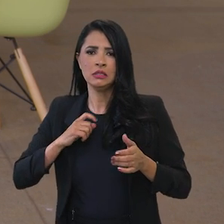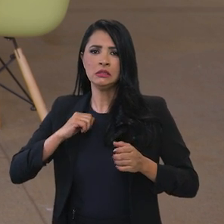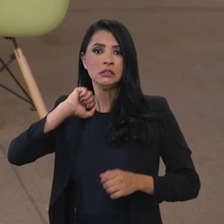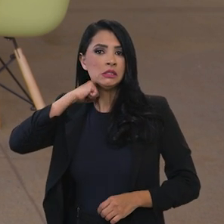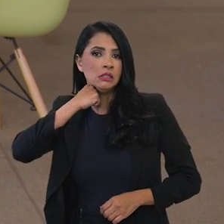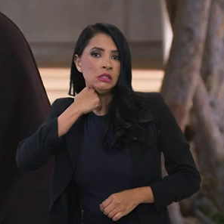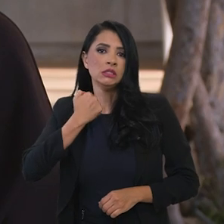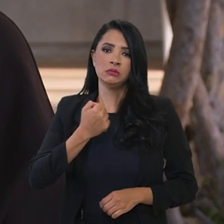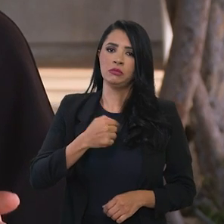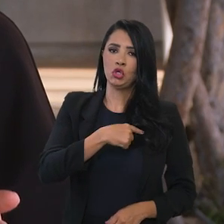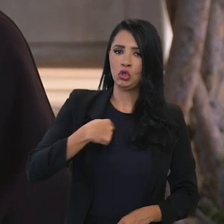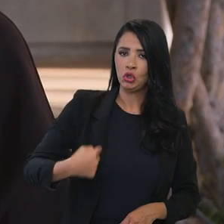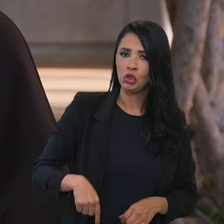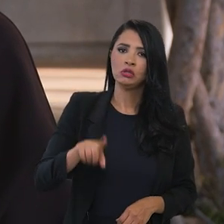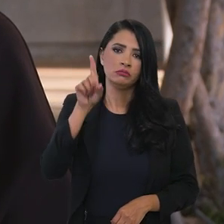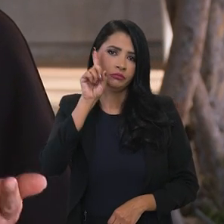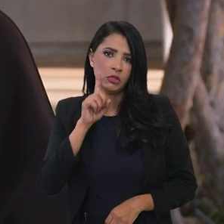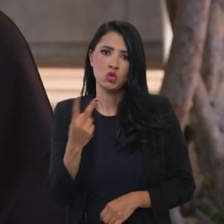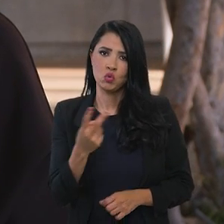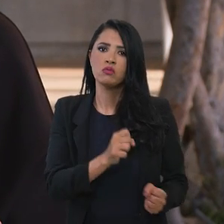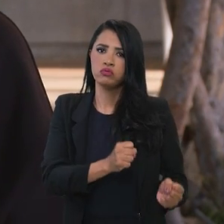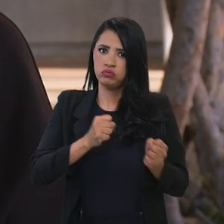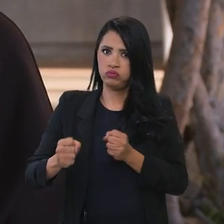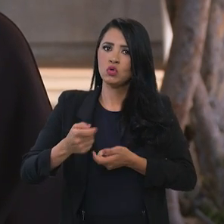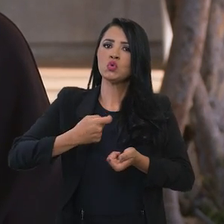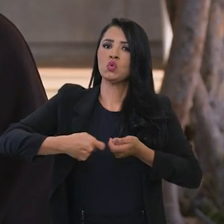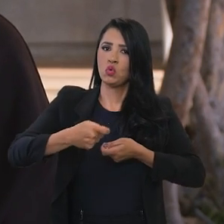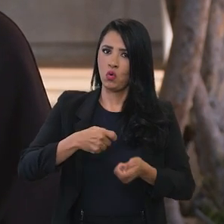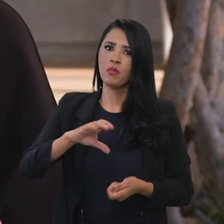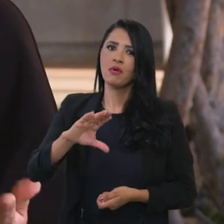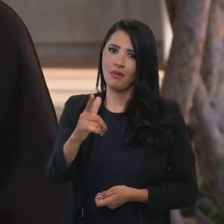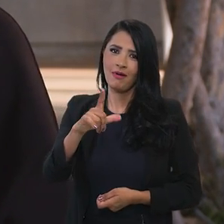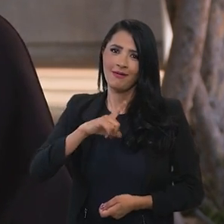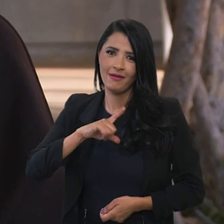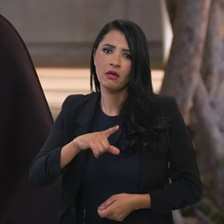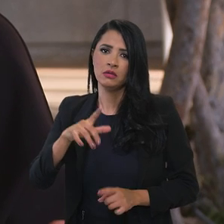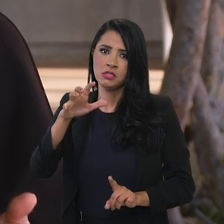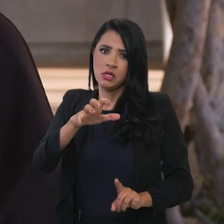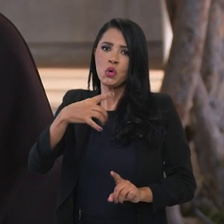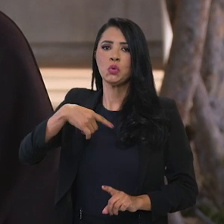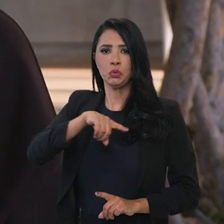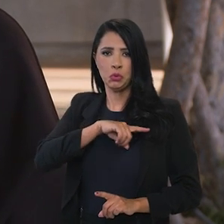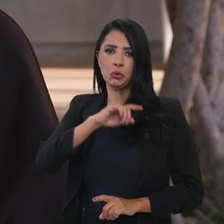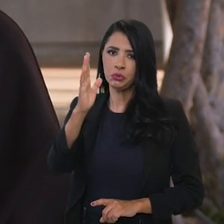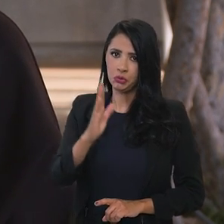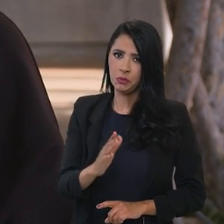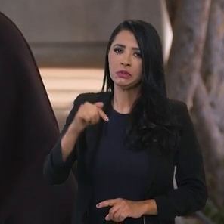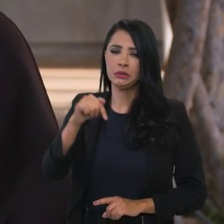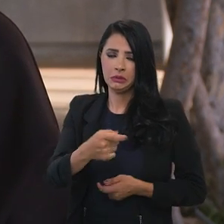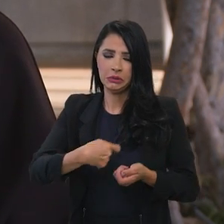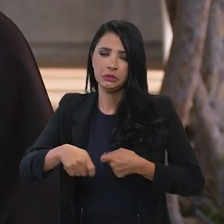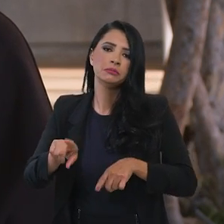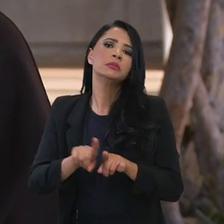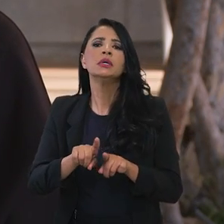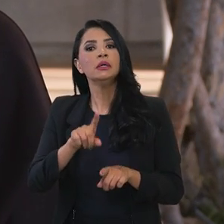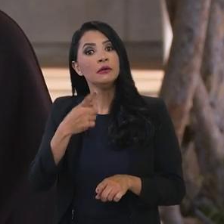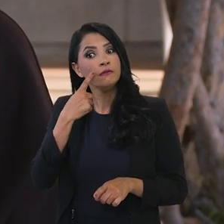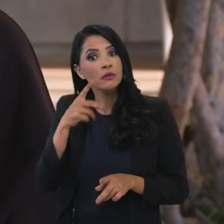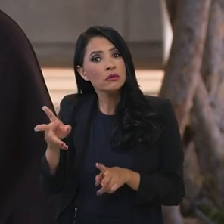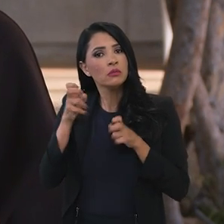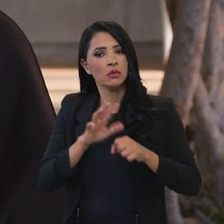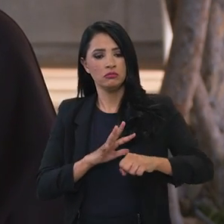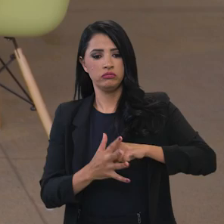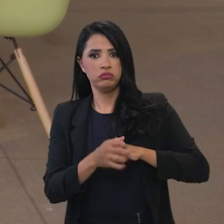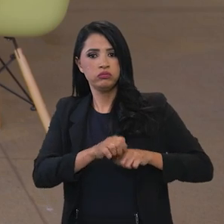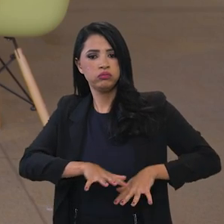entre China e Estados Unidos. E, claro, são duas potências econômicas do nosso tempo. Isso afeta o nosso comércio exterior. Nós vimos a pandemia